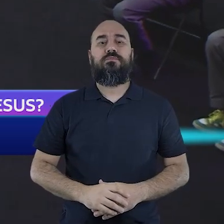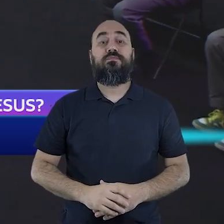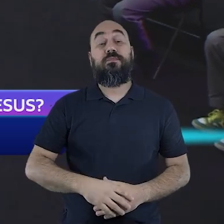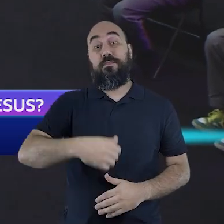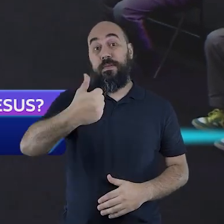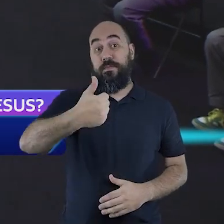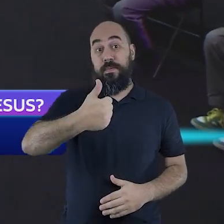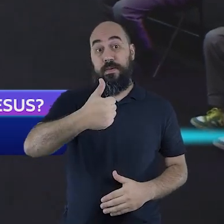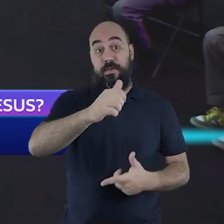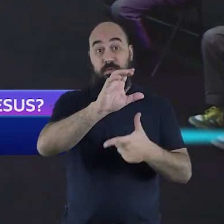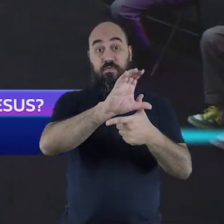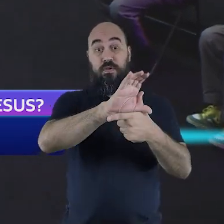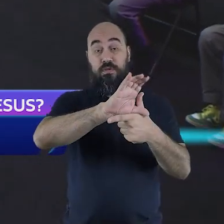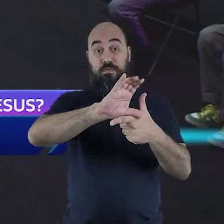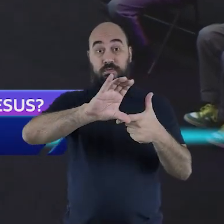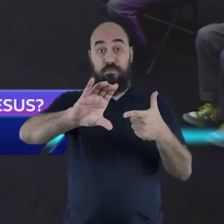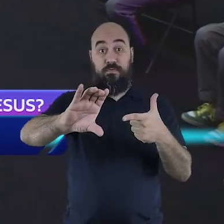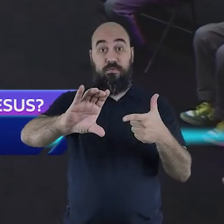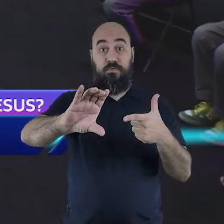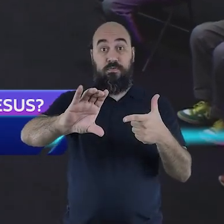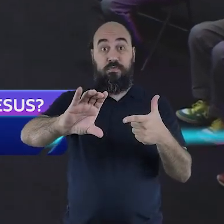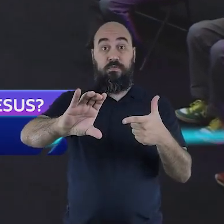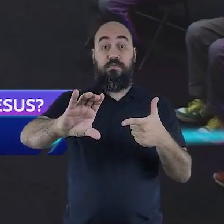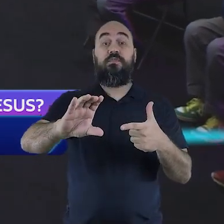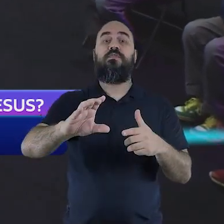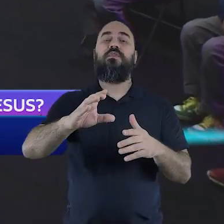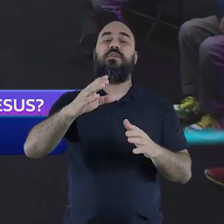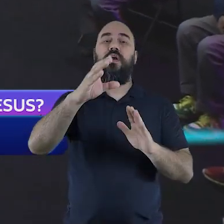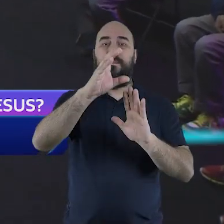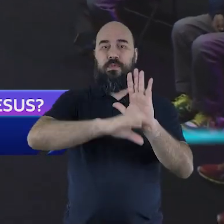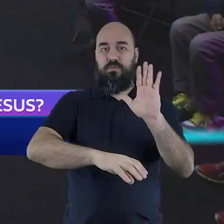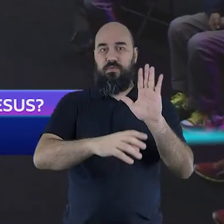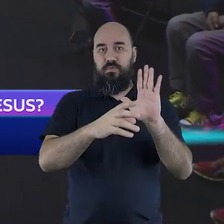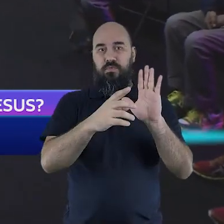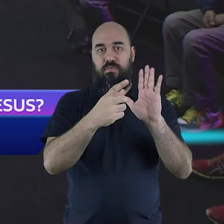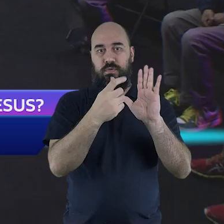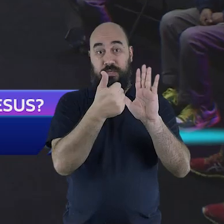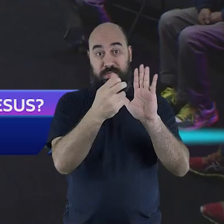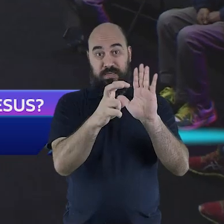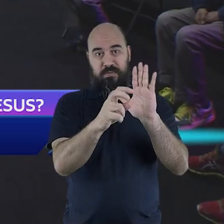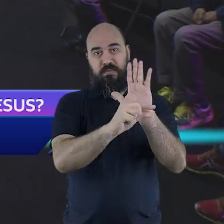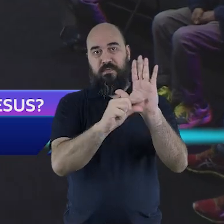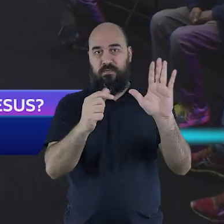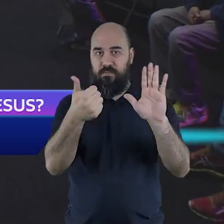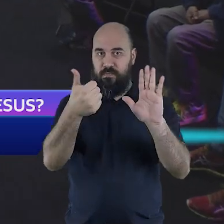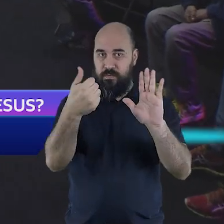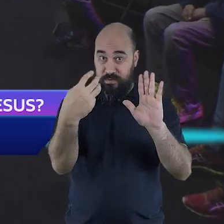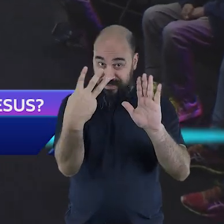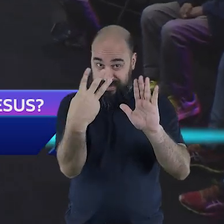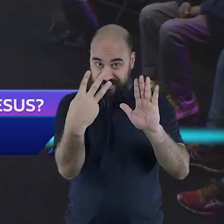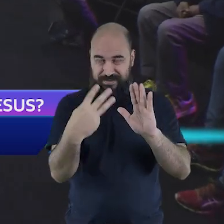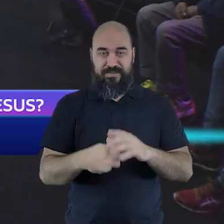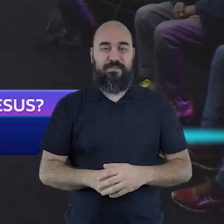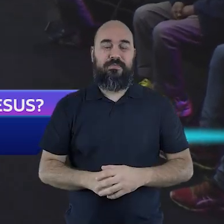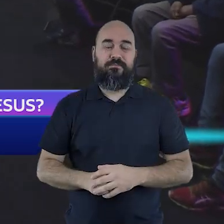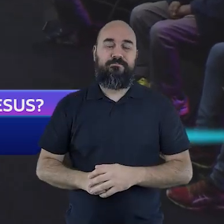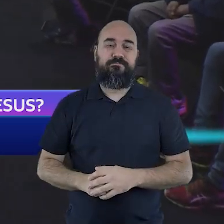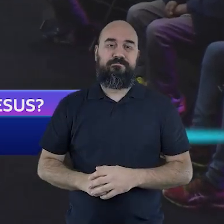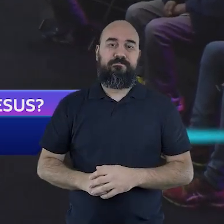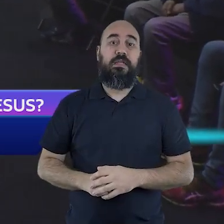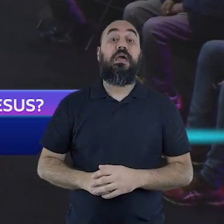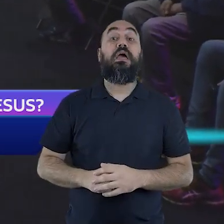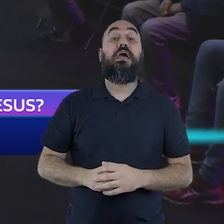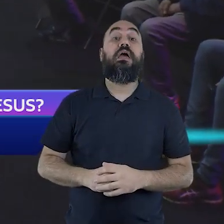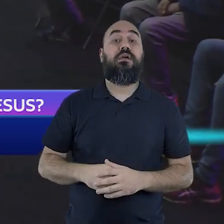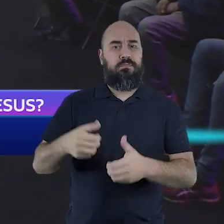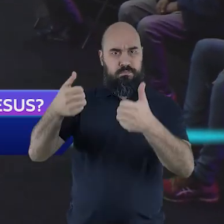1 Coríntios, capítulo 15 e o versículo 3. Diz assim a palavra do